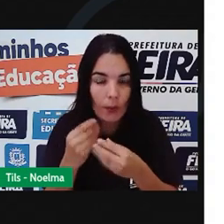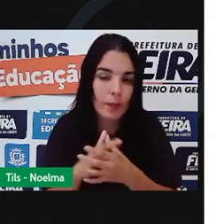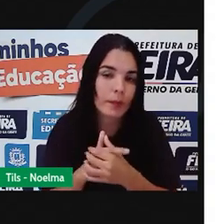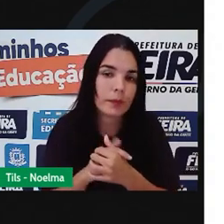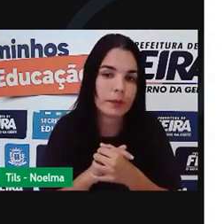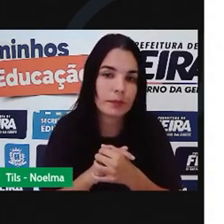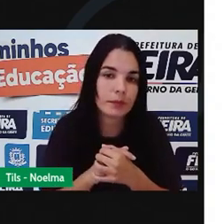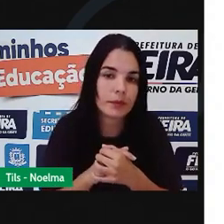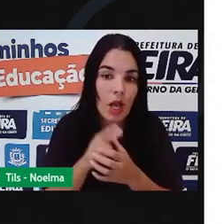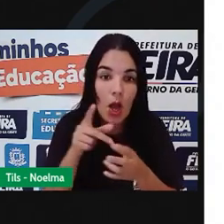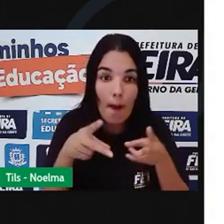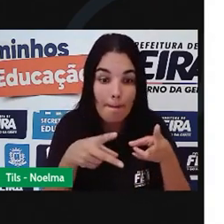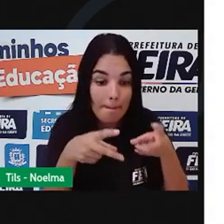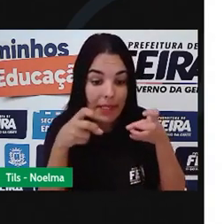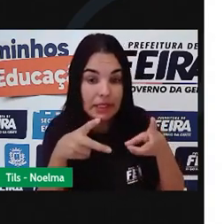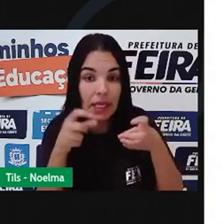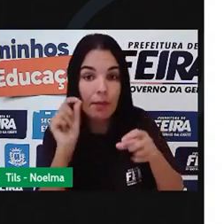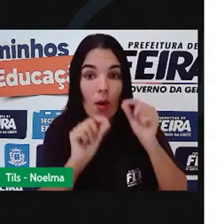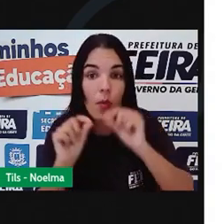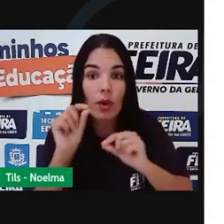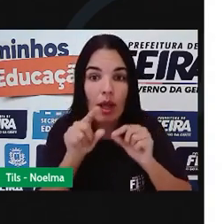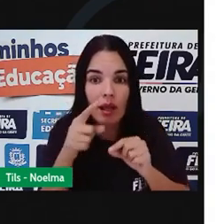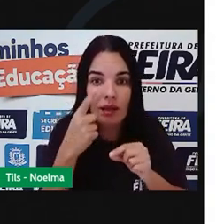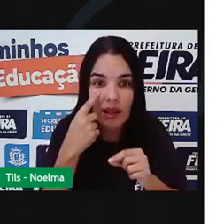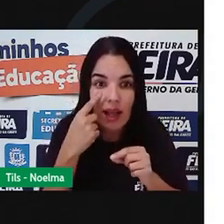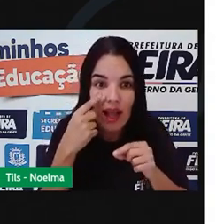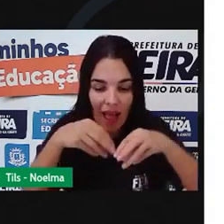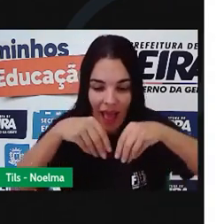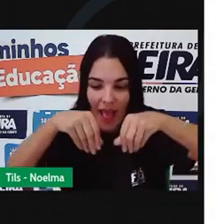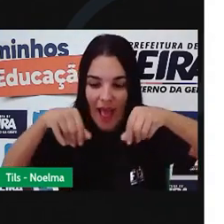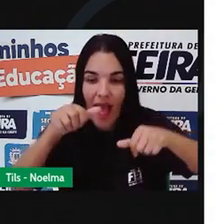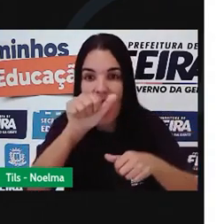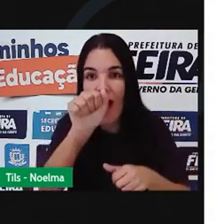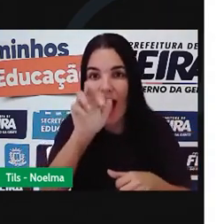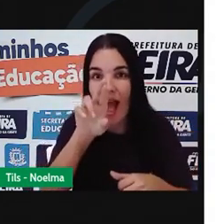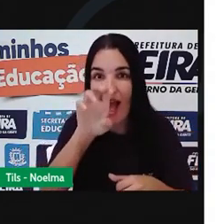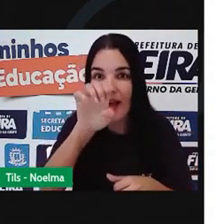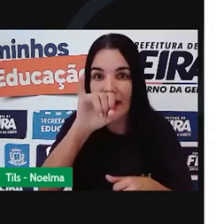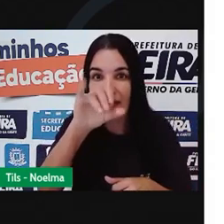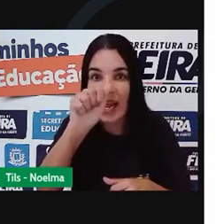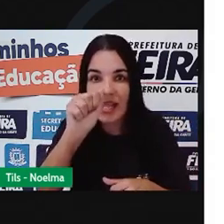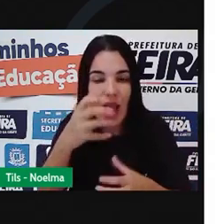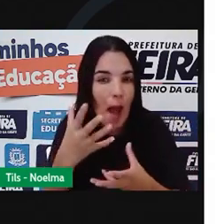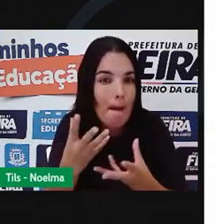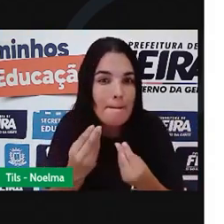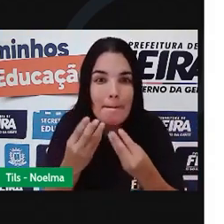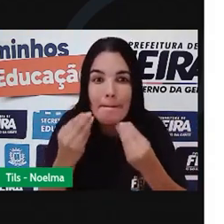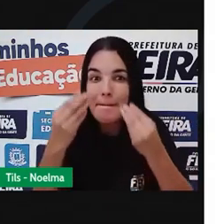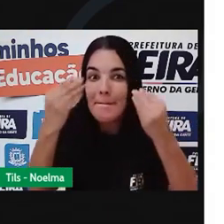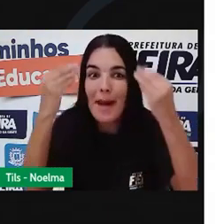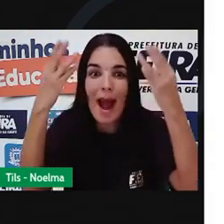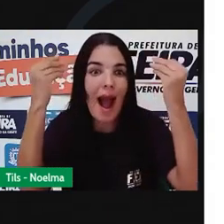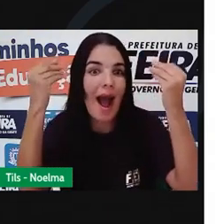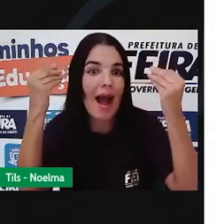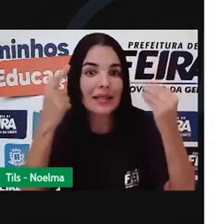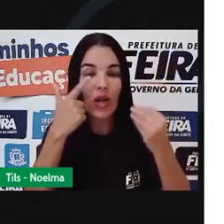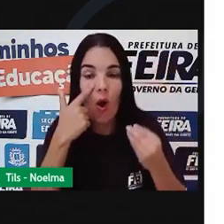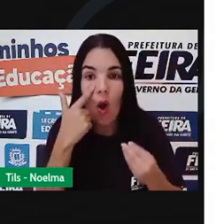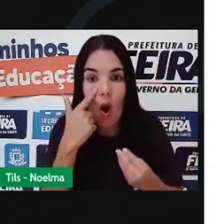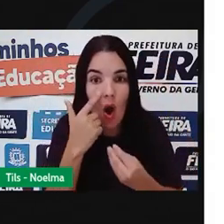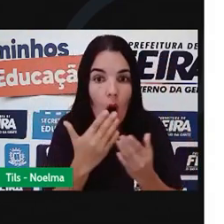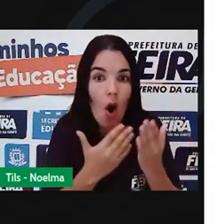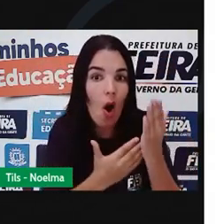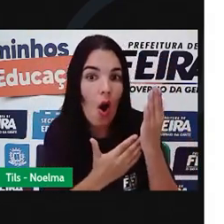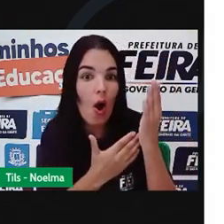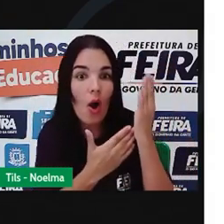pessoal, como você pode ver aqui, a muda na areia, ela se desenvolve incrivelmente mais. Olha só para você ver